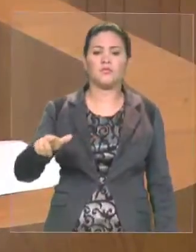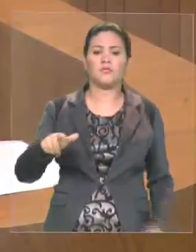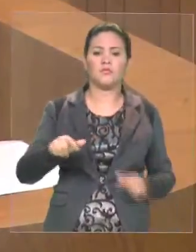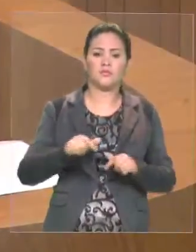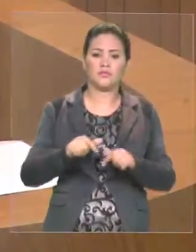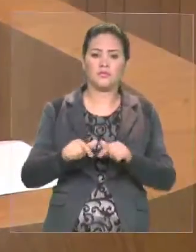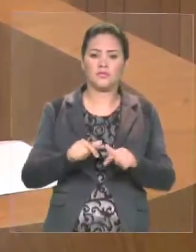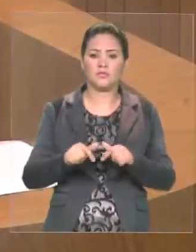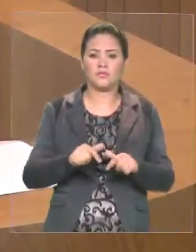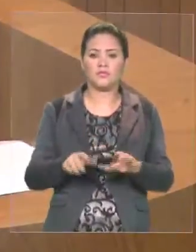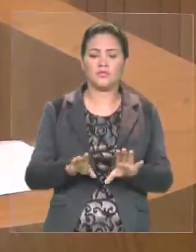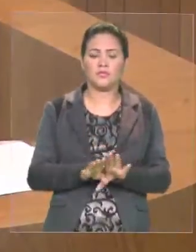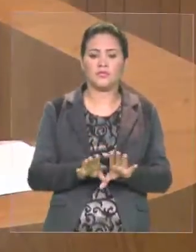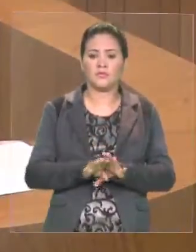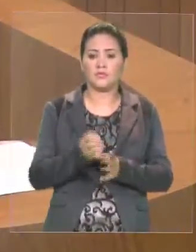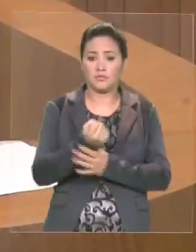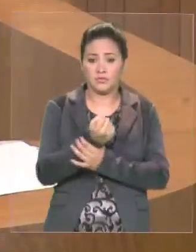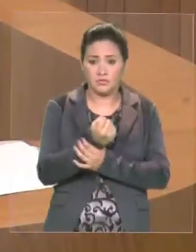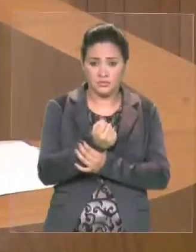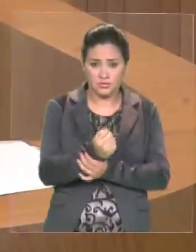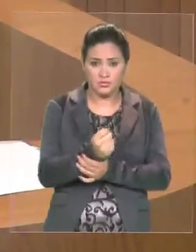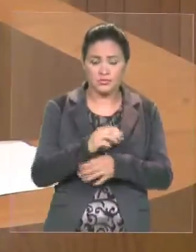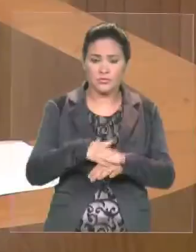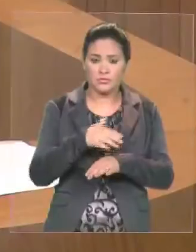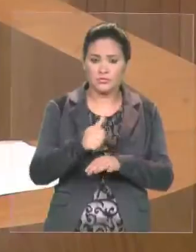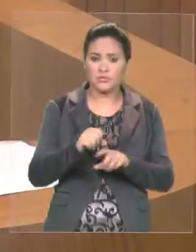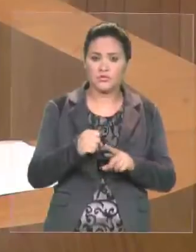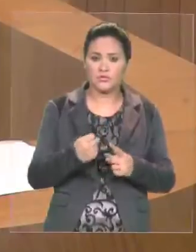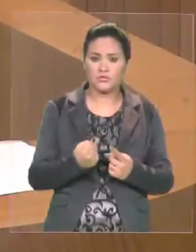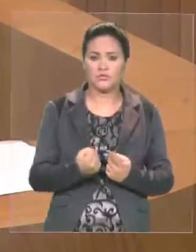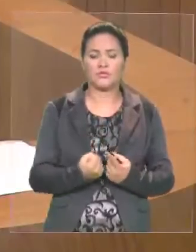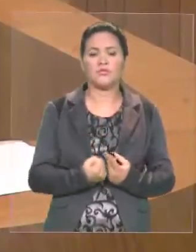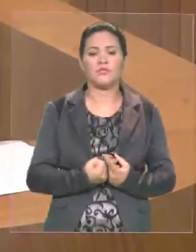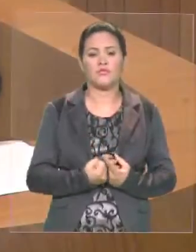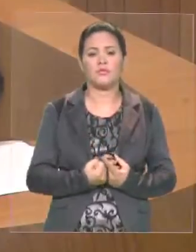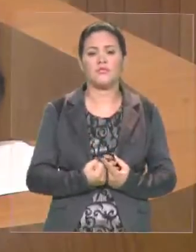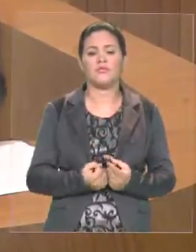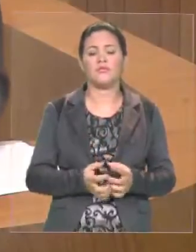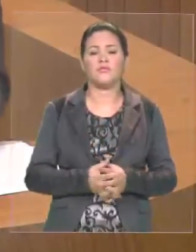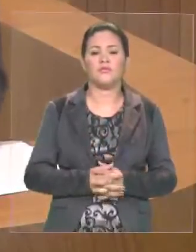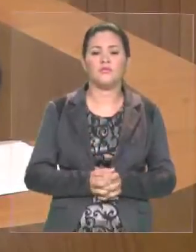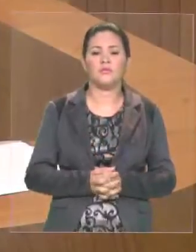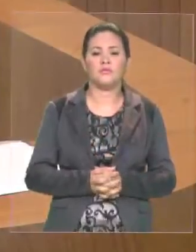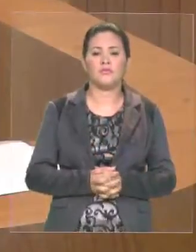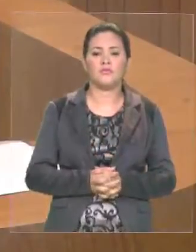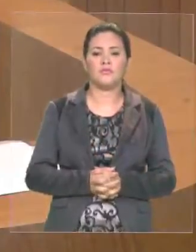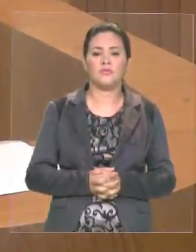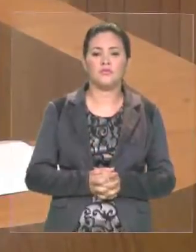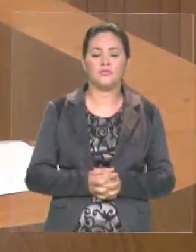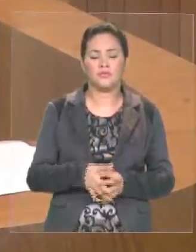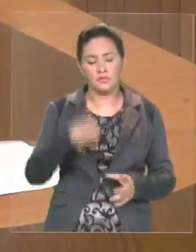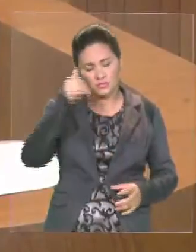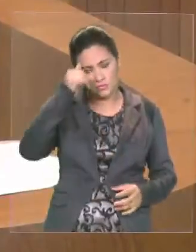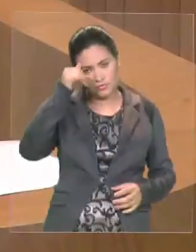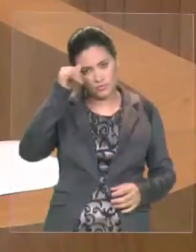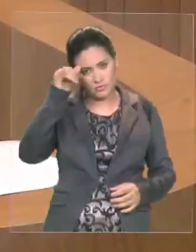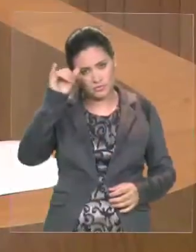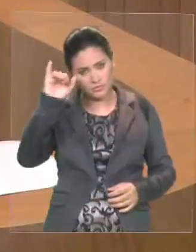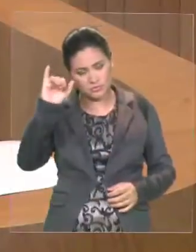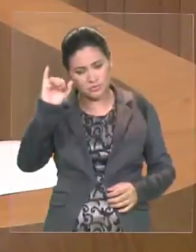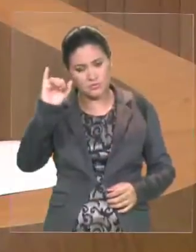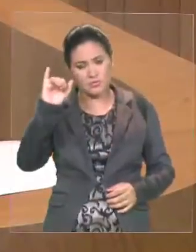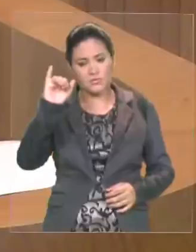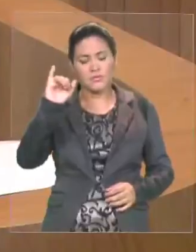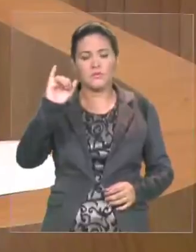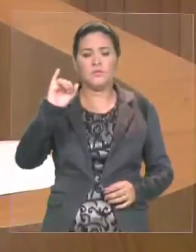a certeza do patrulhamento ostensivo e, assim, evitando-se, infelizmente,